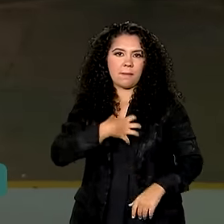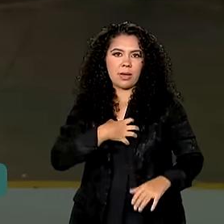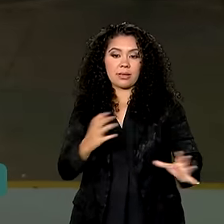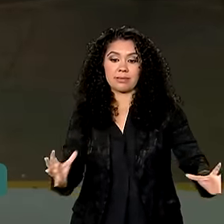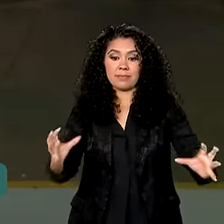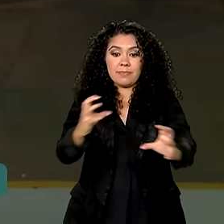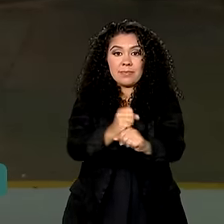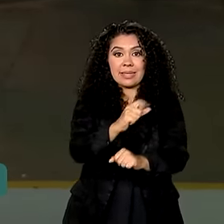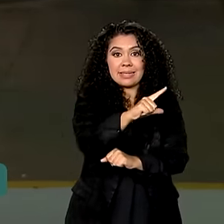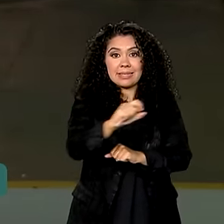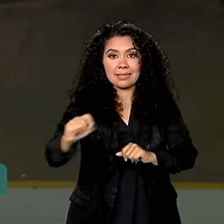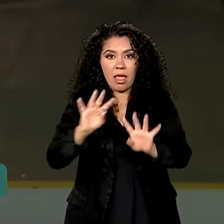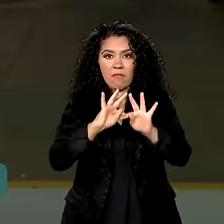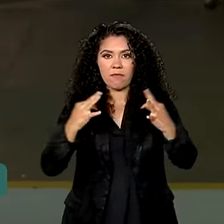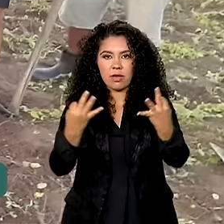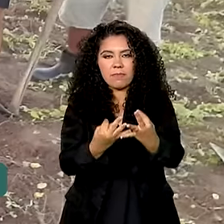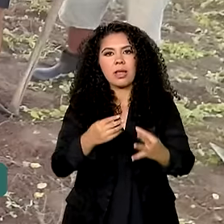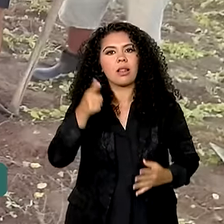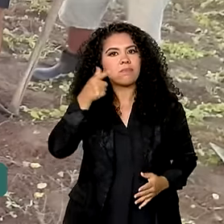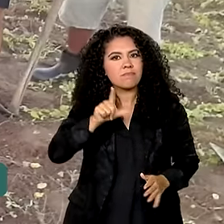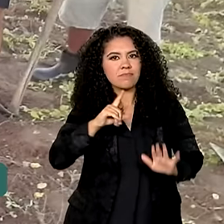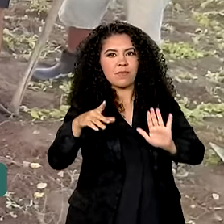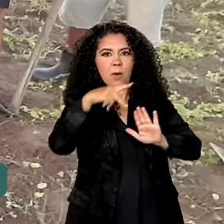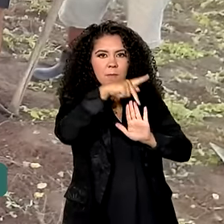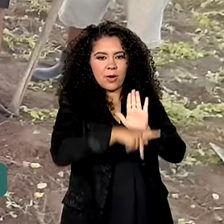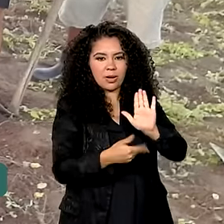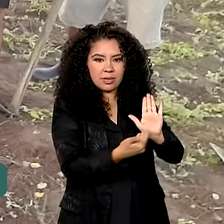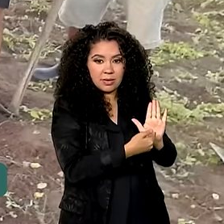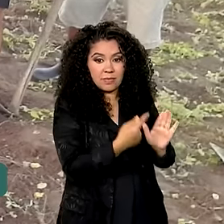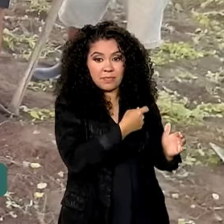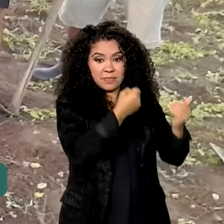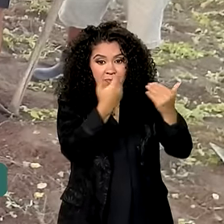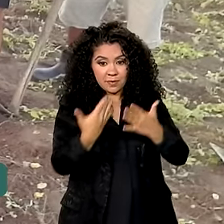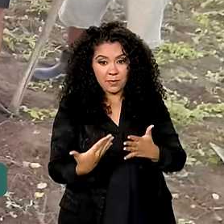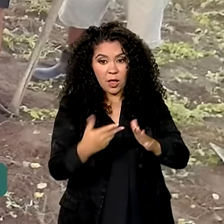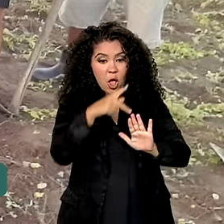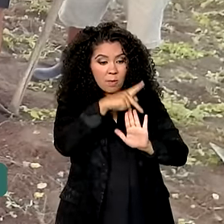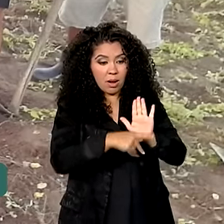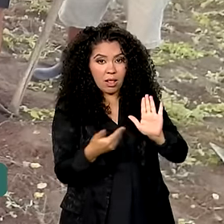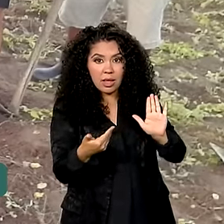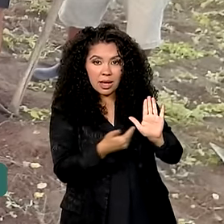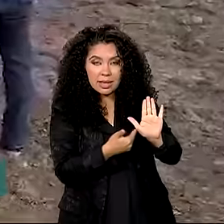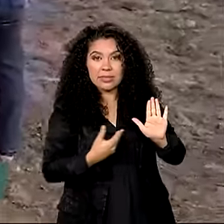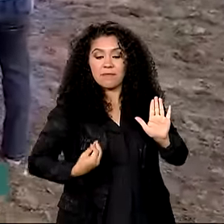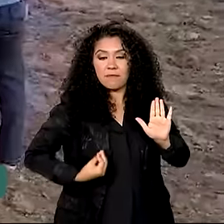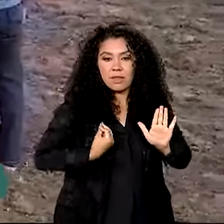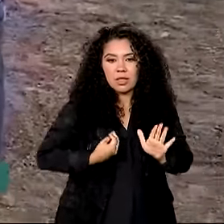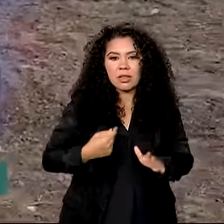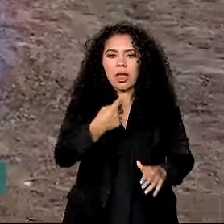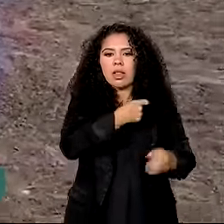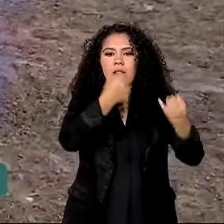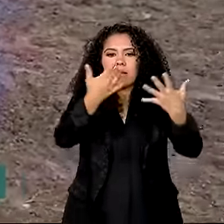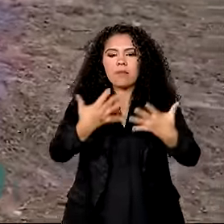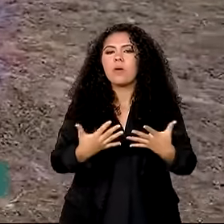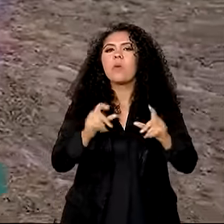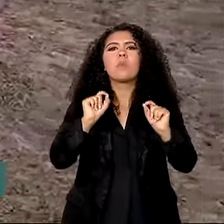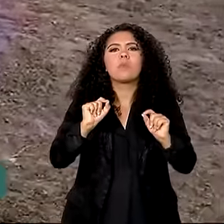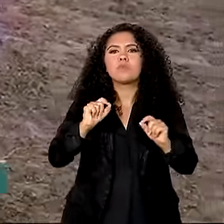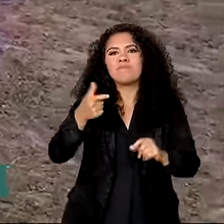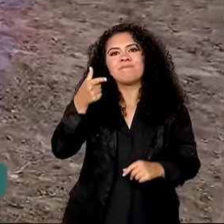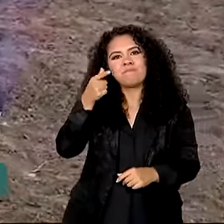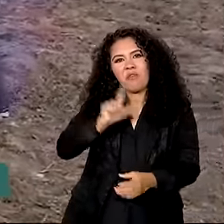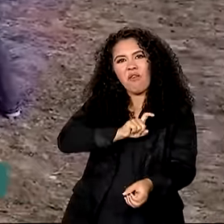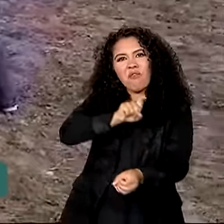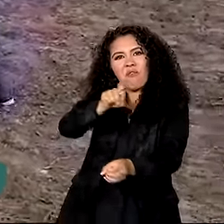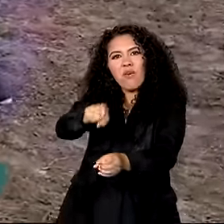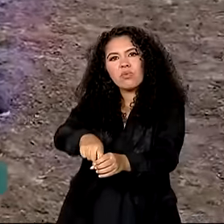100 famílias beneficiadas. Se não fosse o Vida Após Resgate, Givaldo conta que provavelmente teria voltado